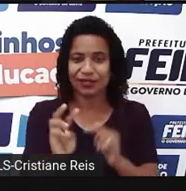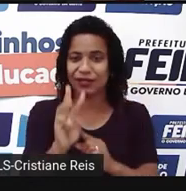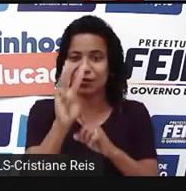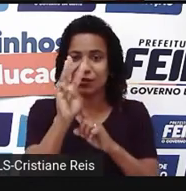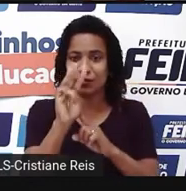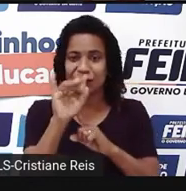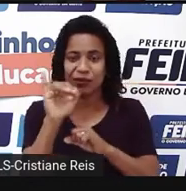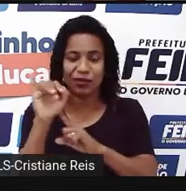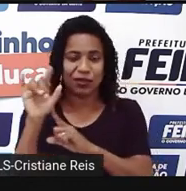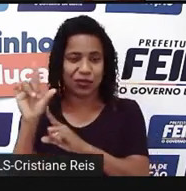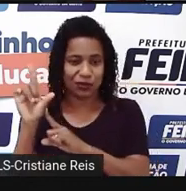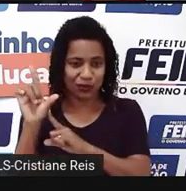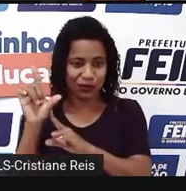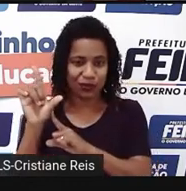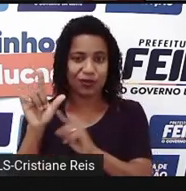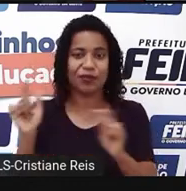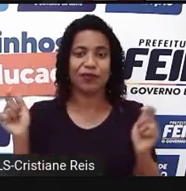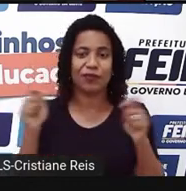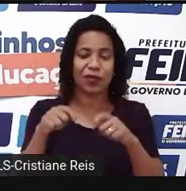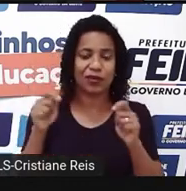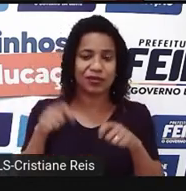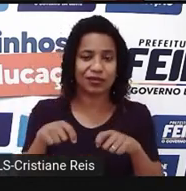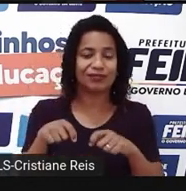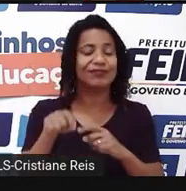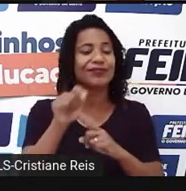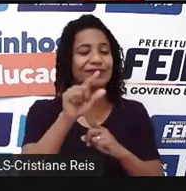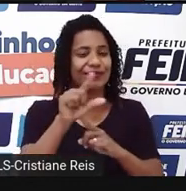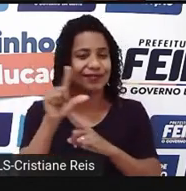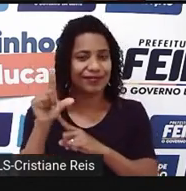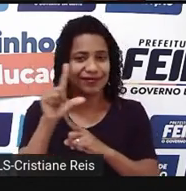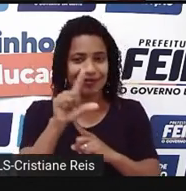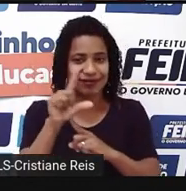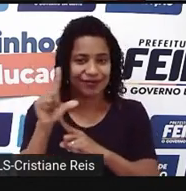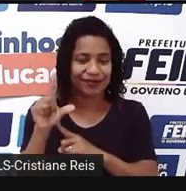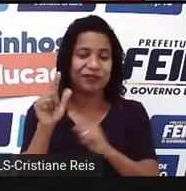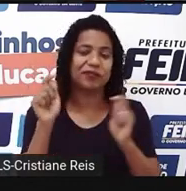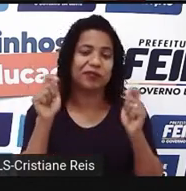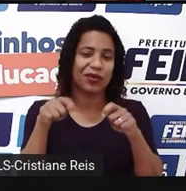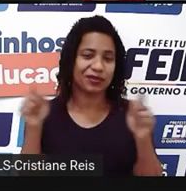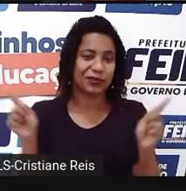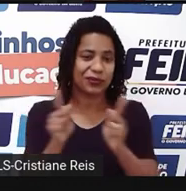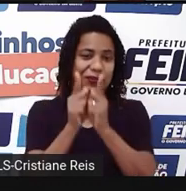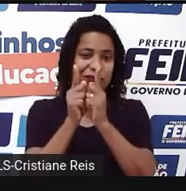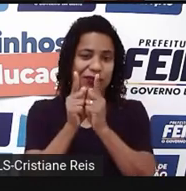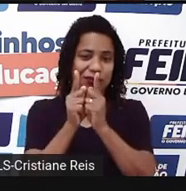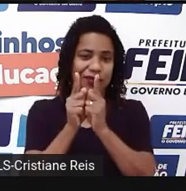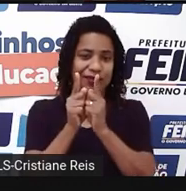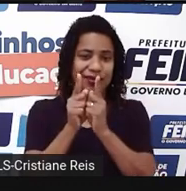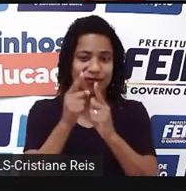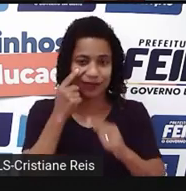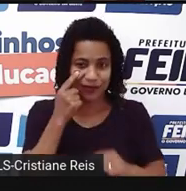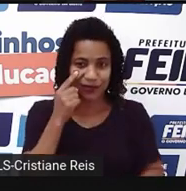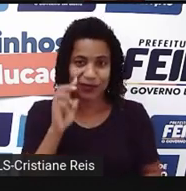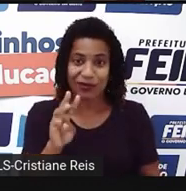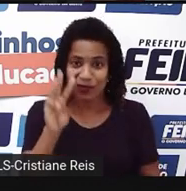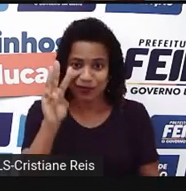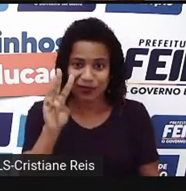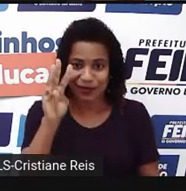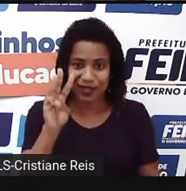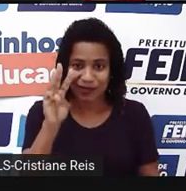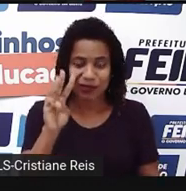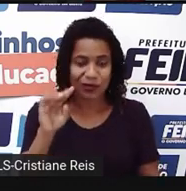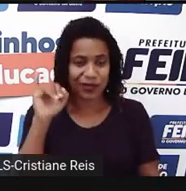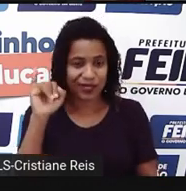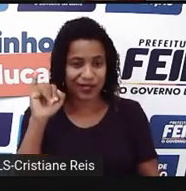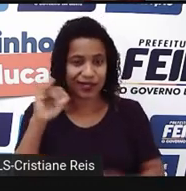mas também eu posso utilizá-la na forma contrata. Observe que desaparece o W, a